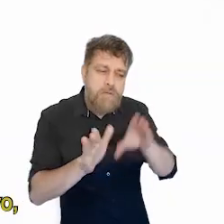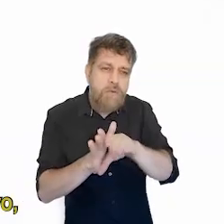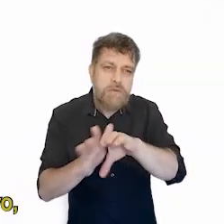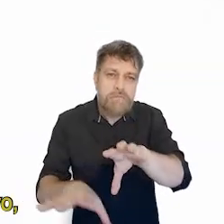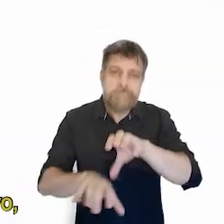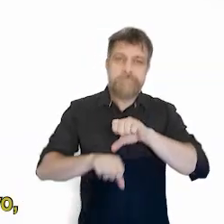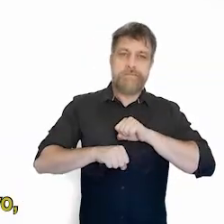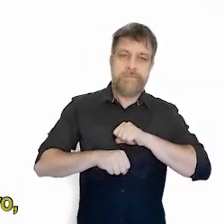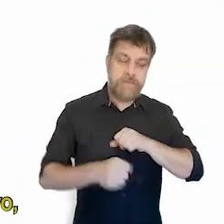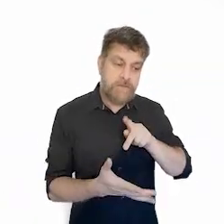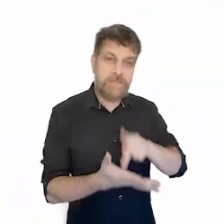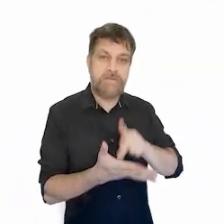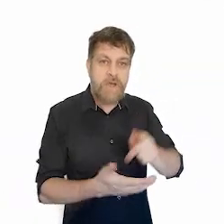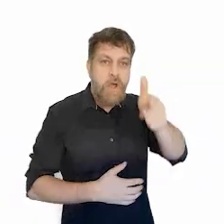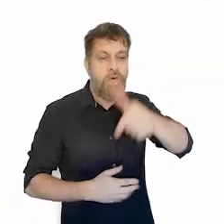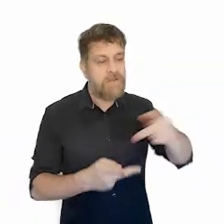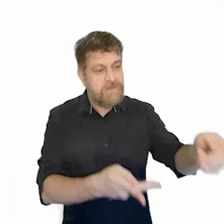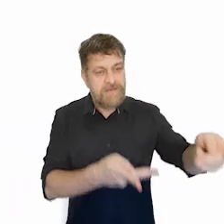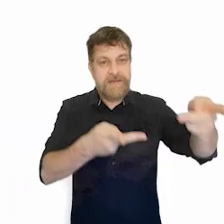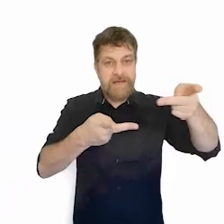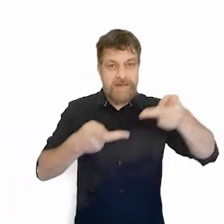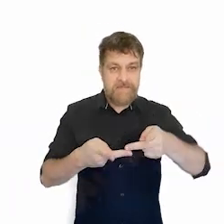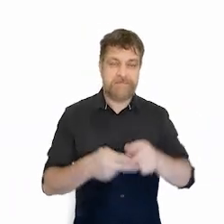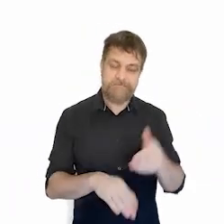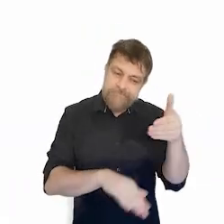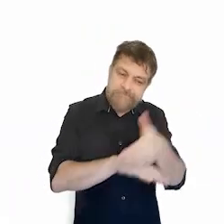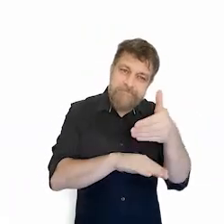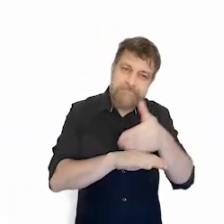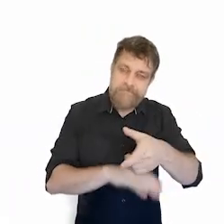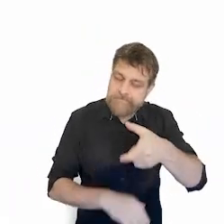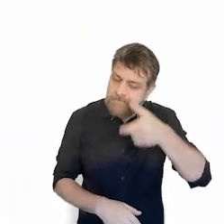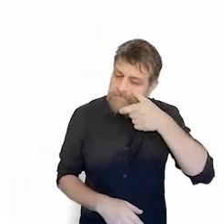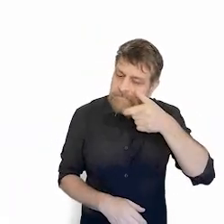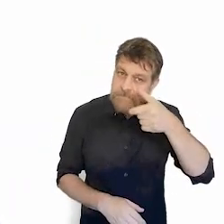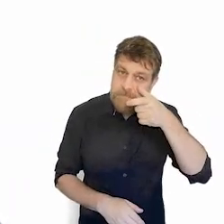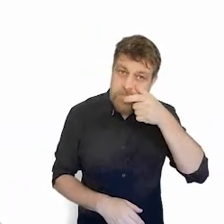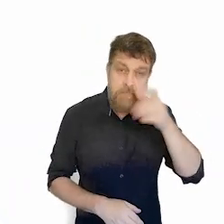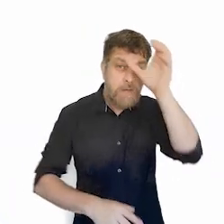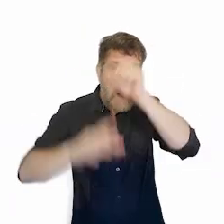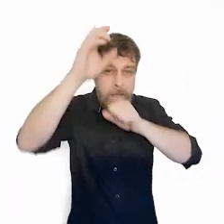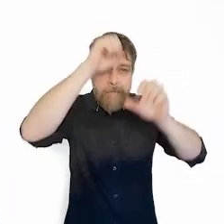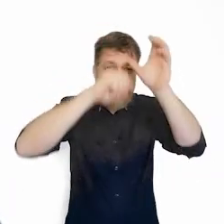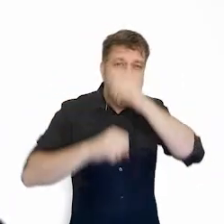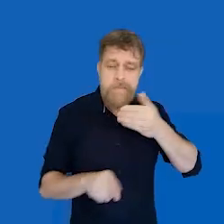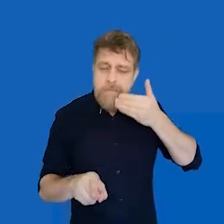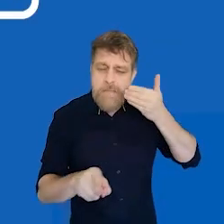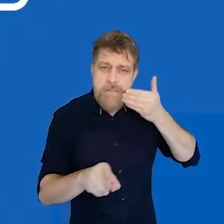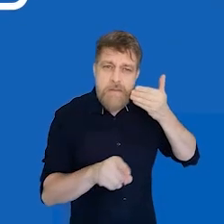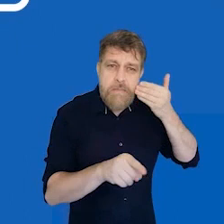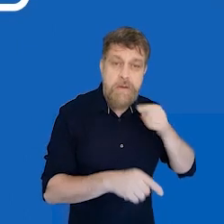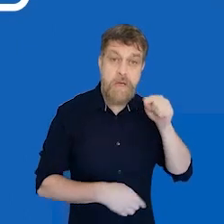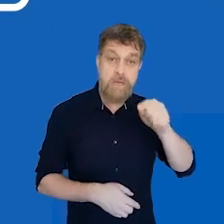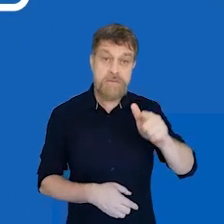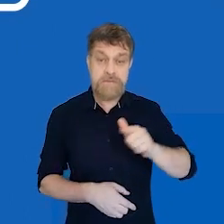Então, eu realmente queria, de novo, convidar vocês para que vocês acessem, que vocês aprendam com esse conteúdo e que